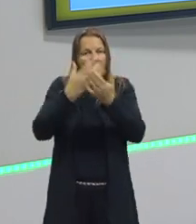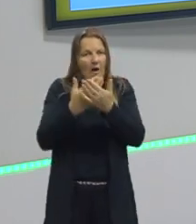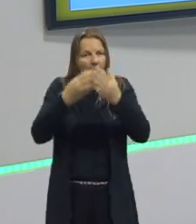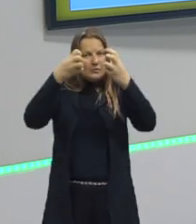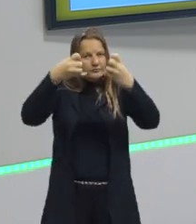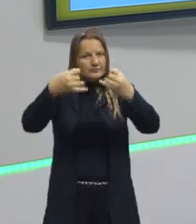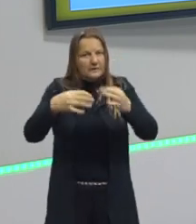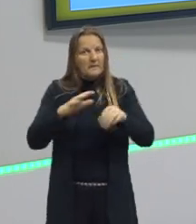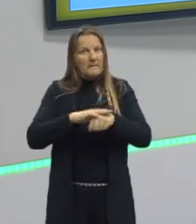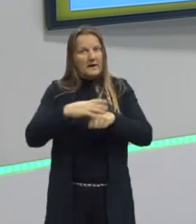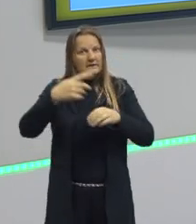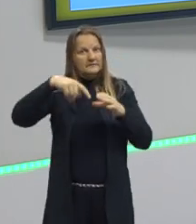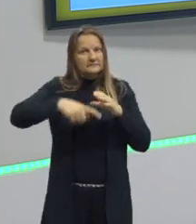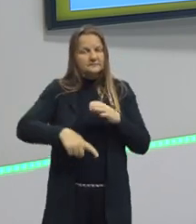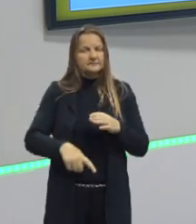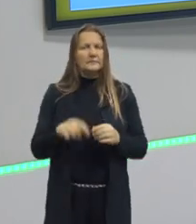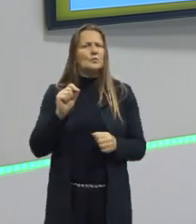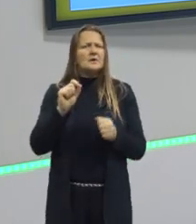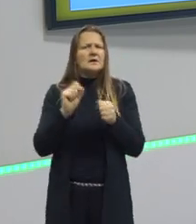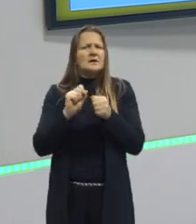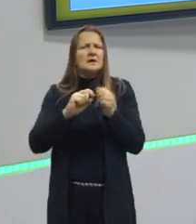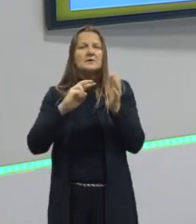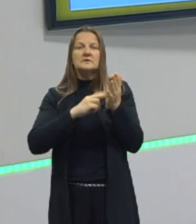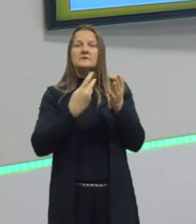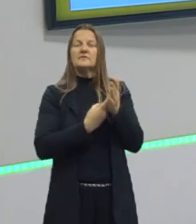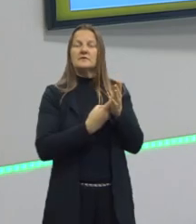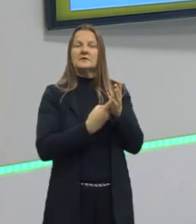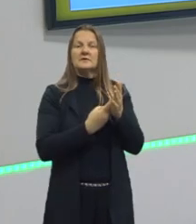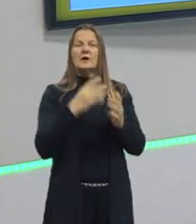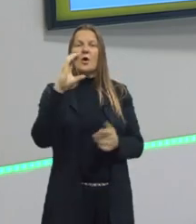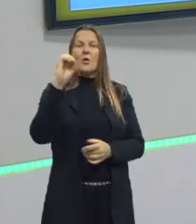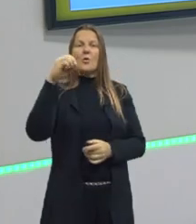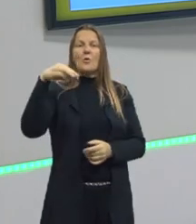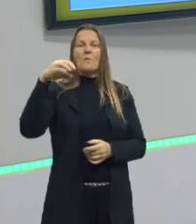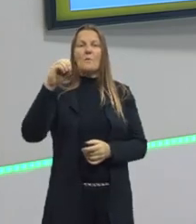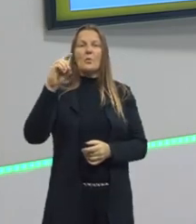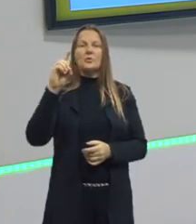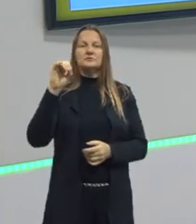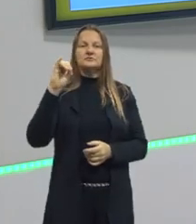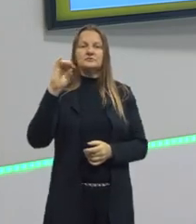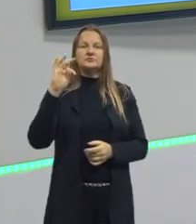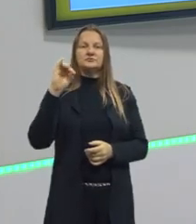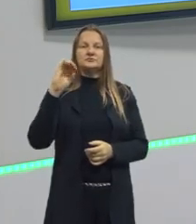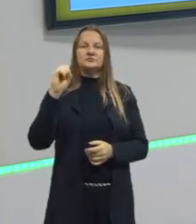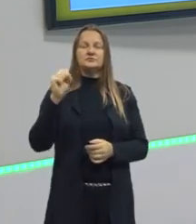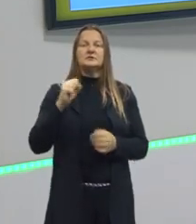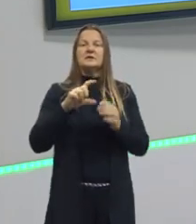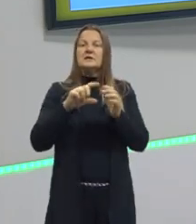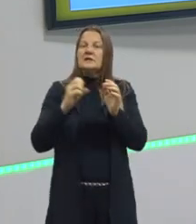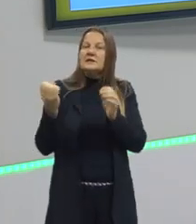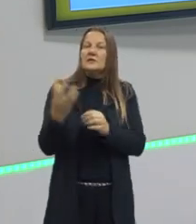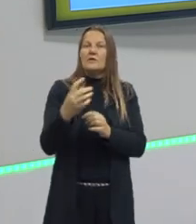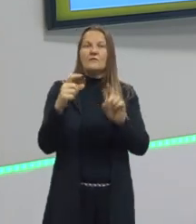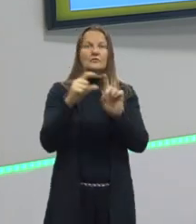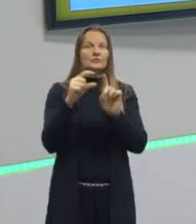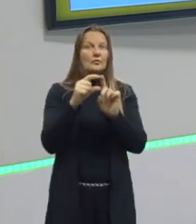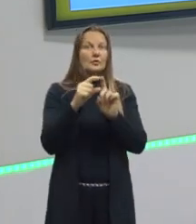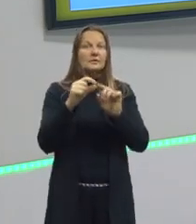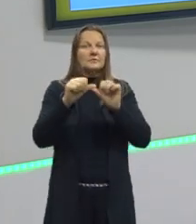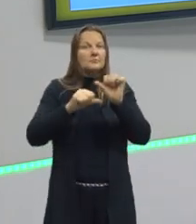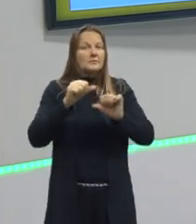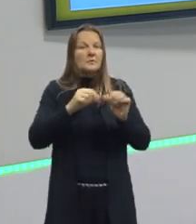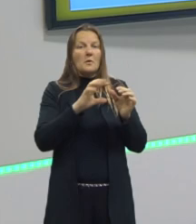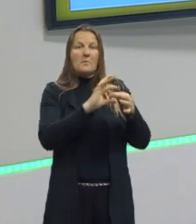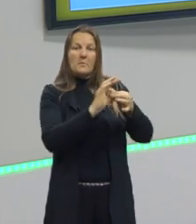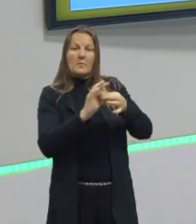nossa aula. O que que isso faz, tá, pessoal? Uma evasão de divisa, sai de novo aqueles dólares, né, aquela